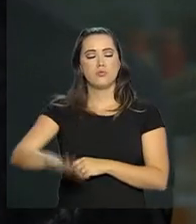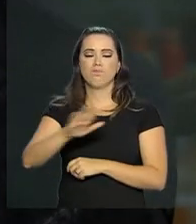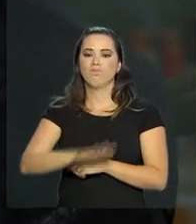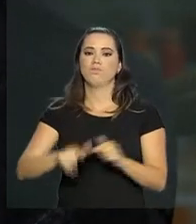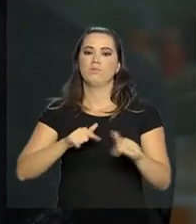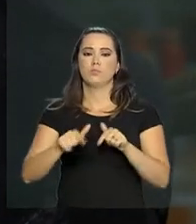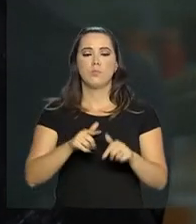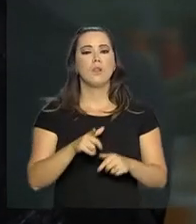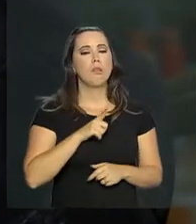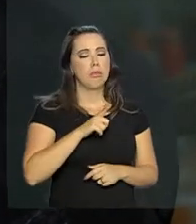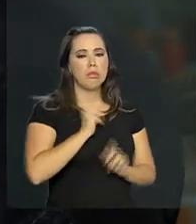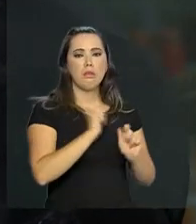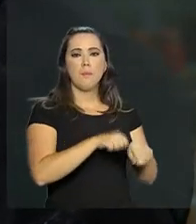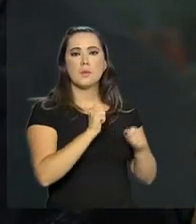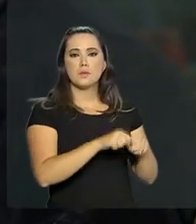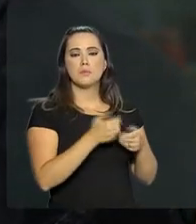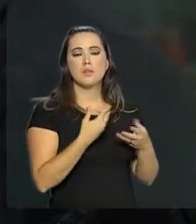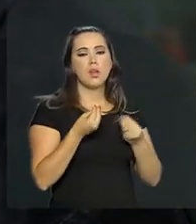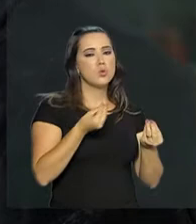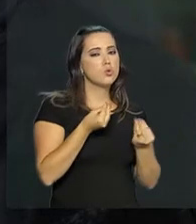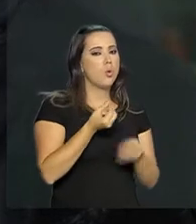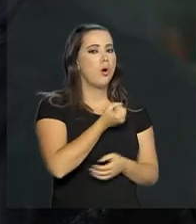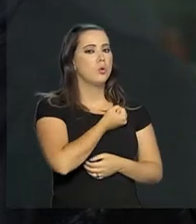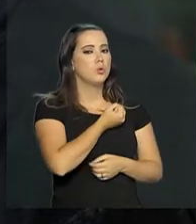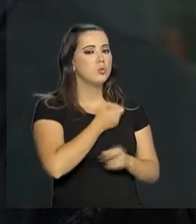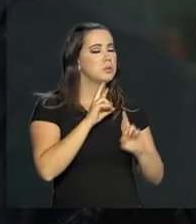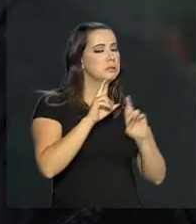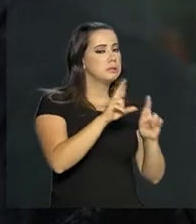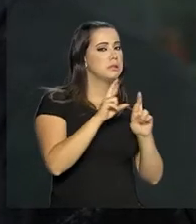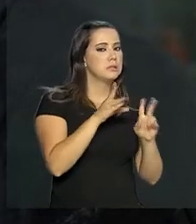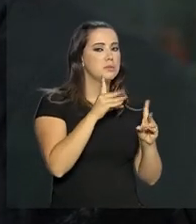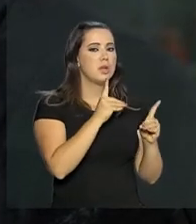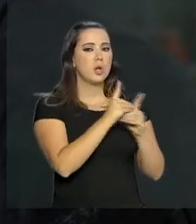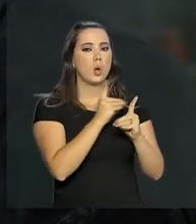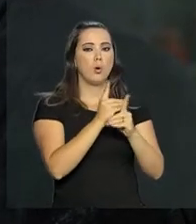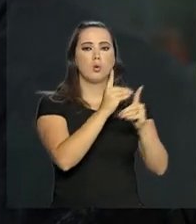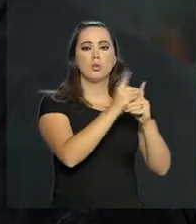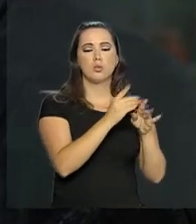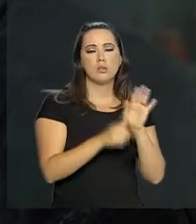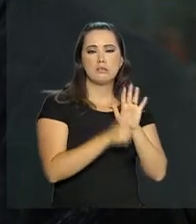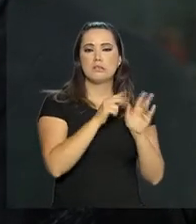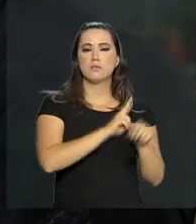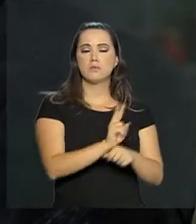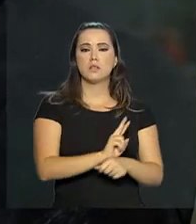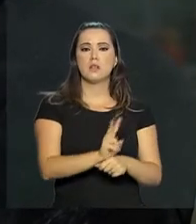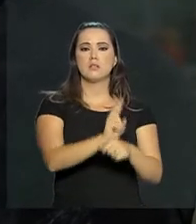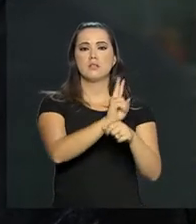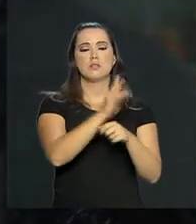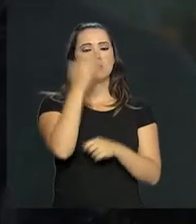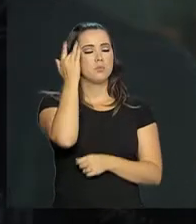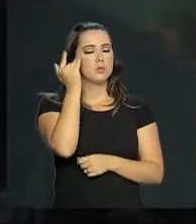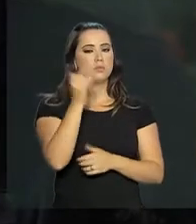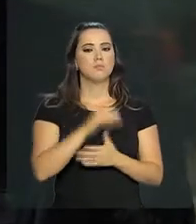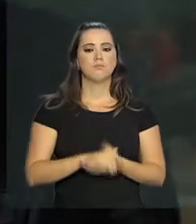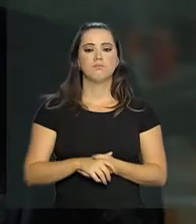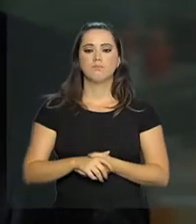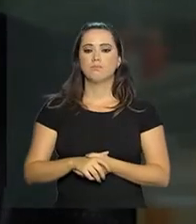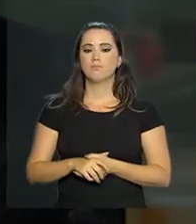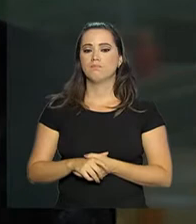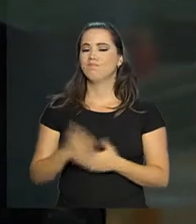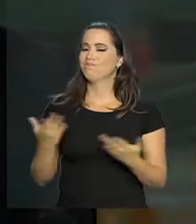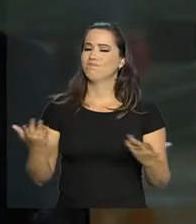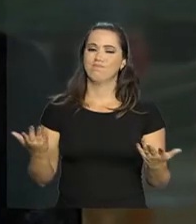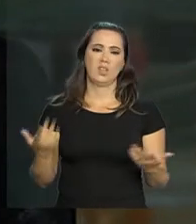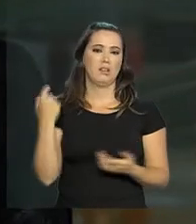Existe assim uma probabilidade de quantos vocês esperam encontrar nessa fiscalização amanhã? É